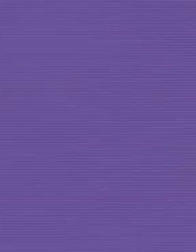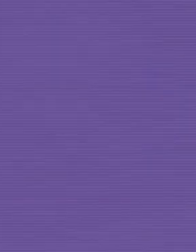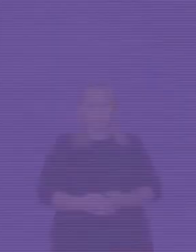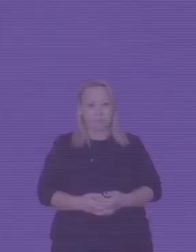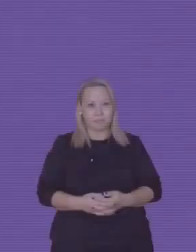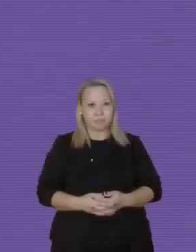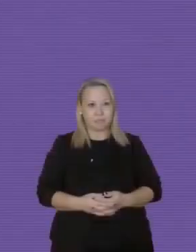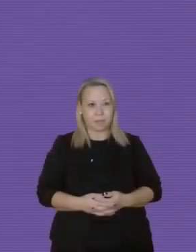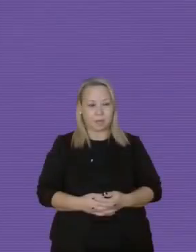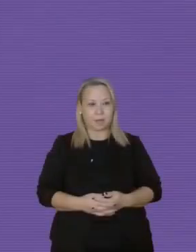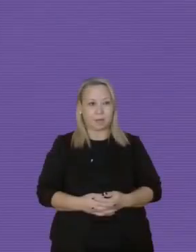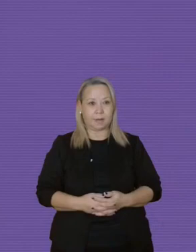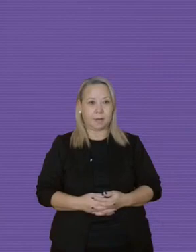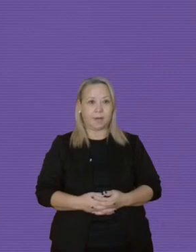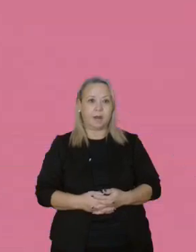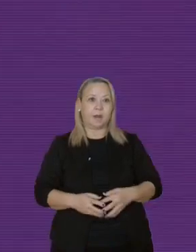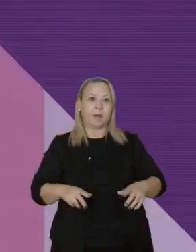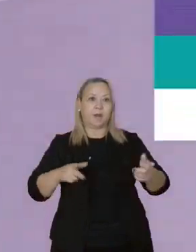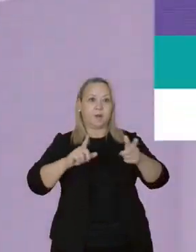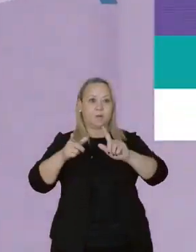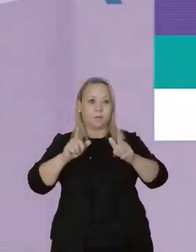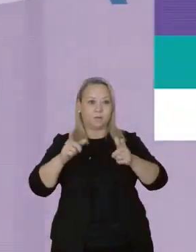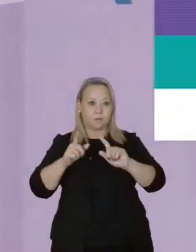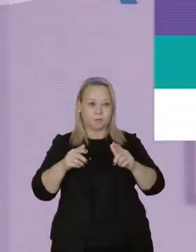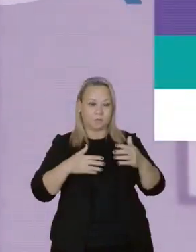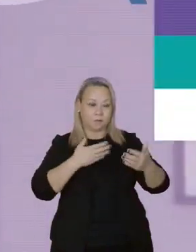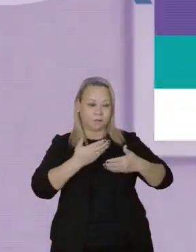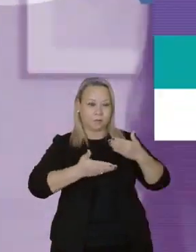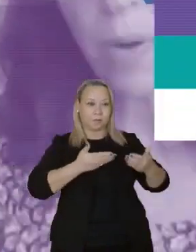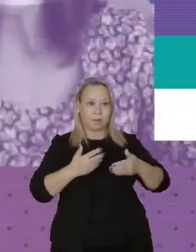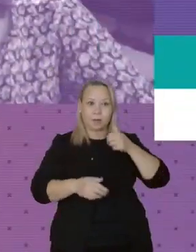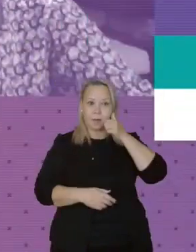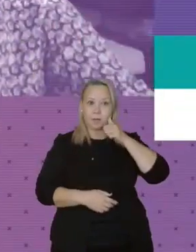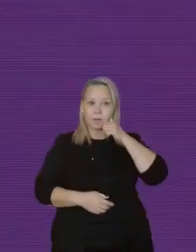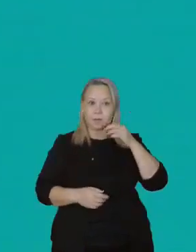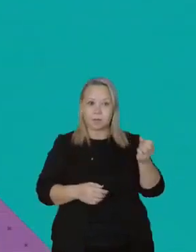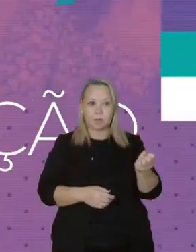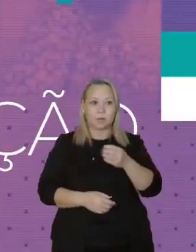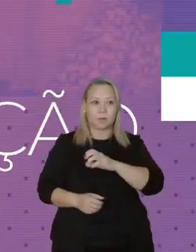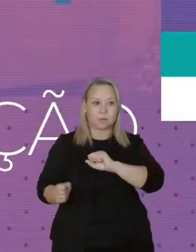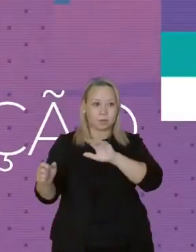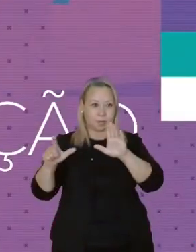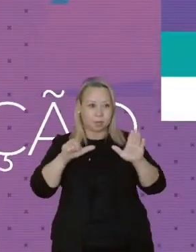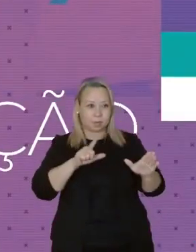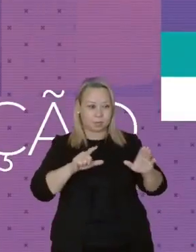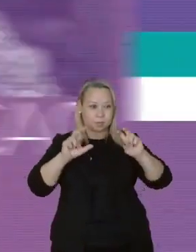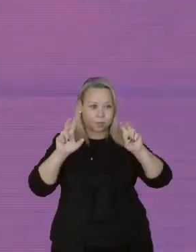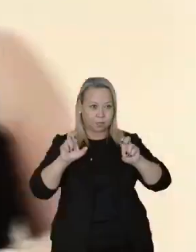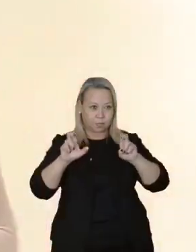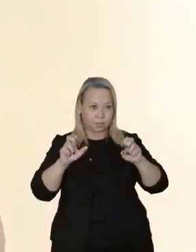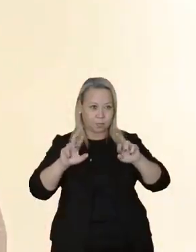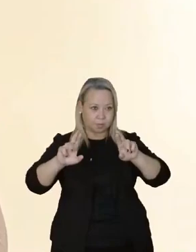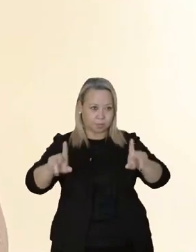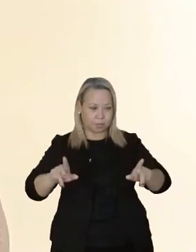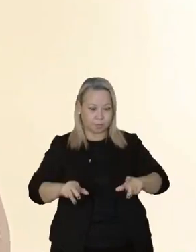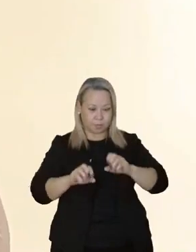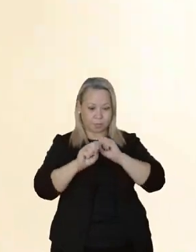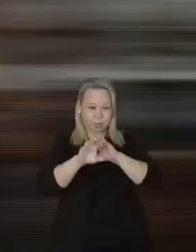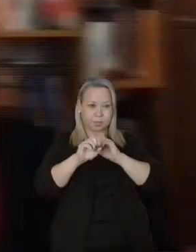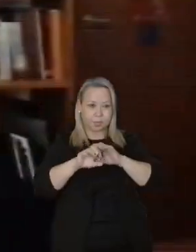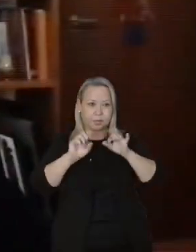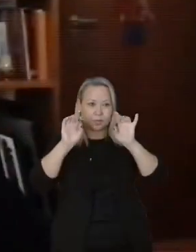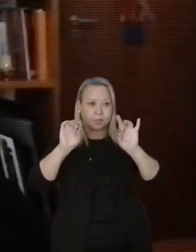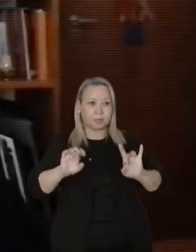O TV Elas por Elas Formação está cheio de novidades. A cada semana um tema diferente será trabalhado em aulas ministradas por